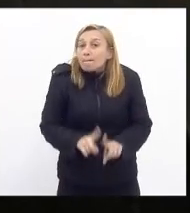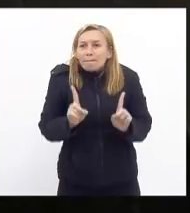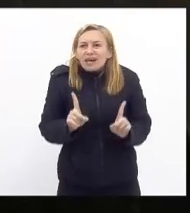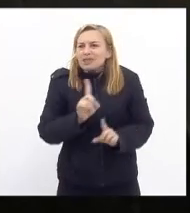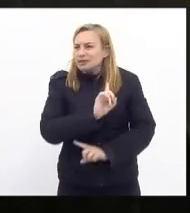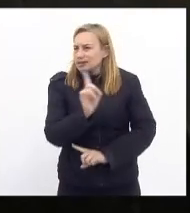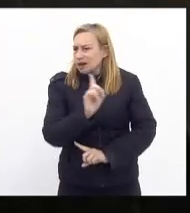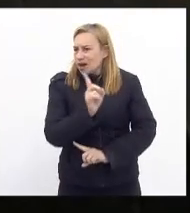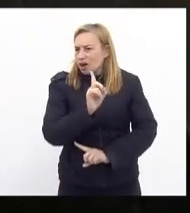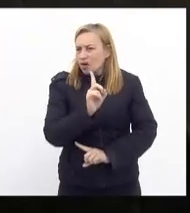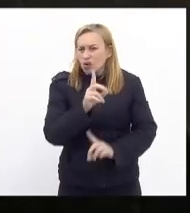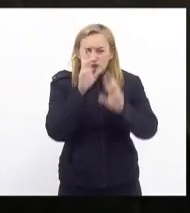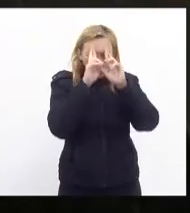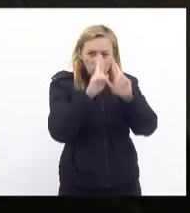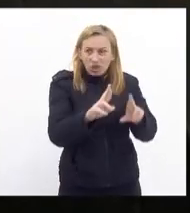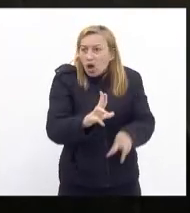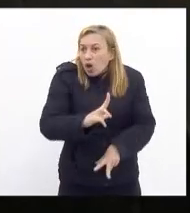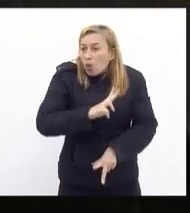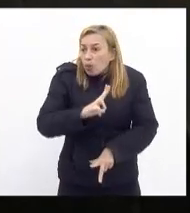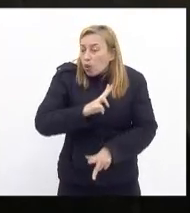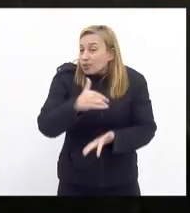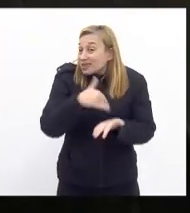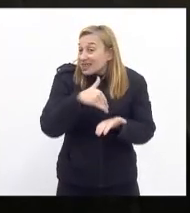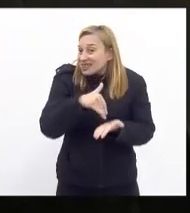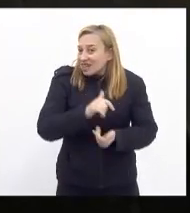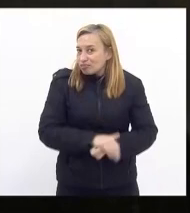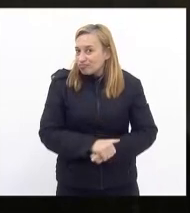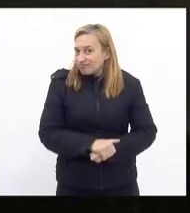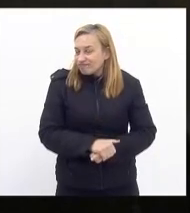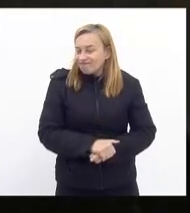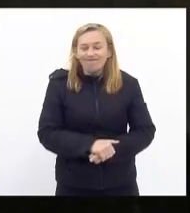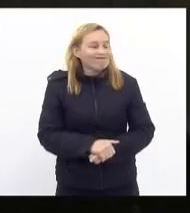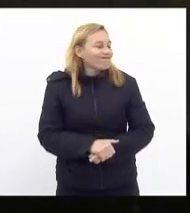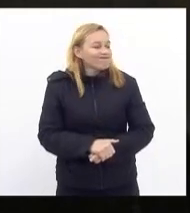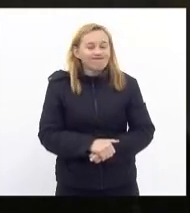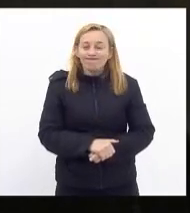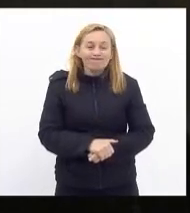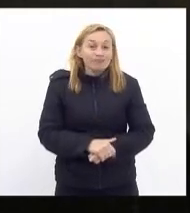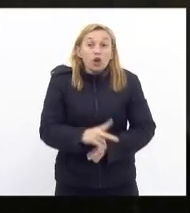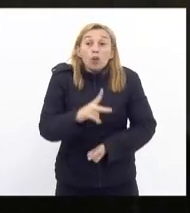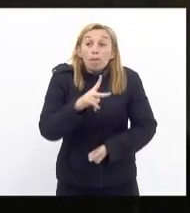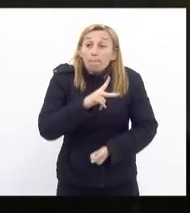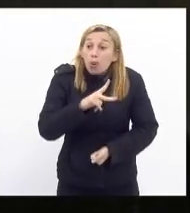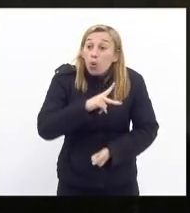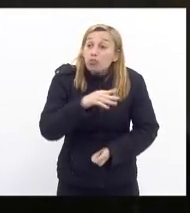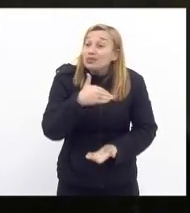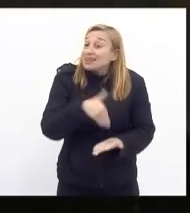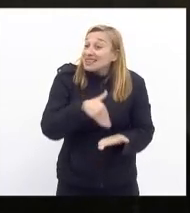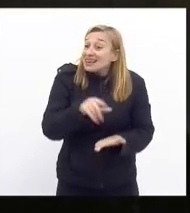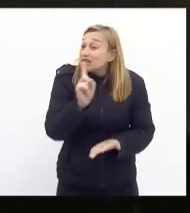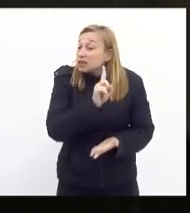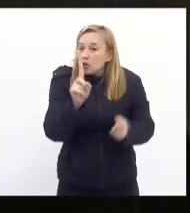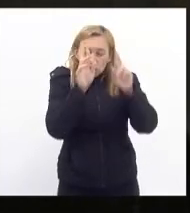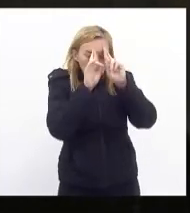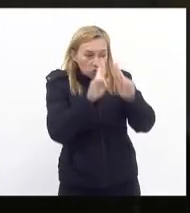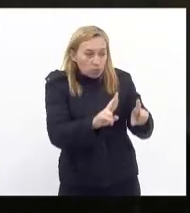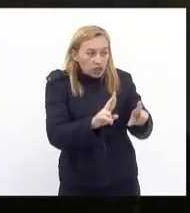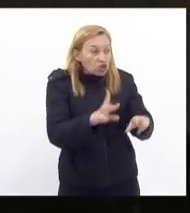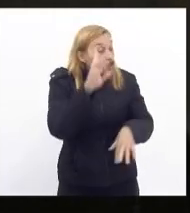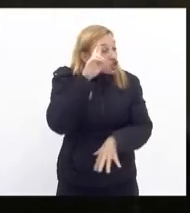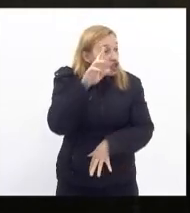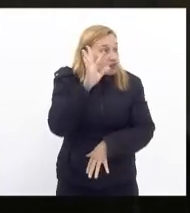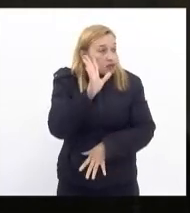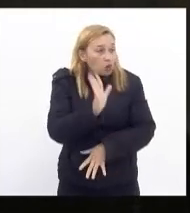não está sendo respeitada pelo próprio secretário não está sendo respeitada pelo próprio secretário comandante hoje